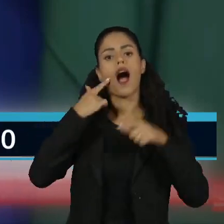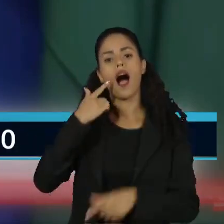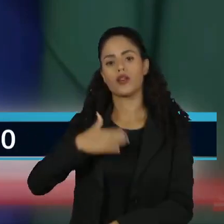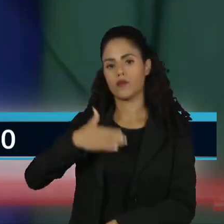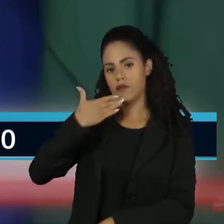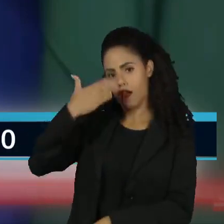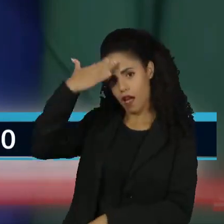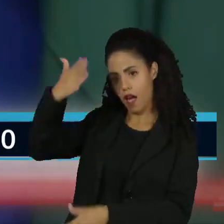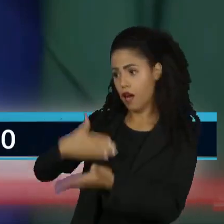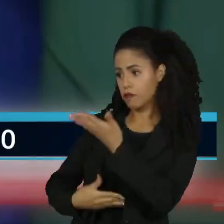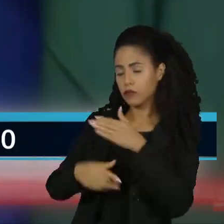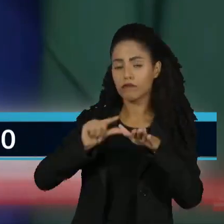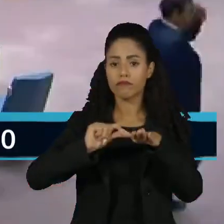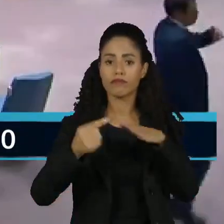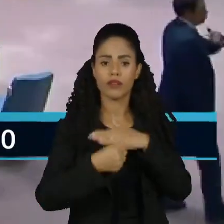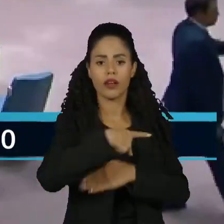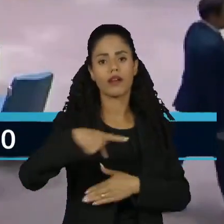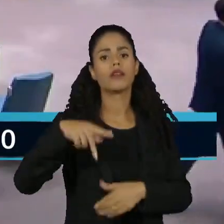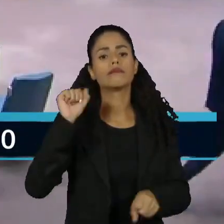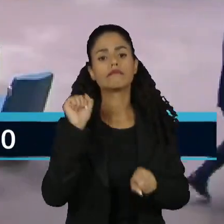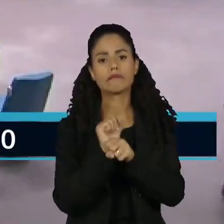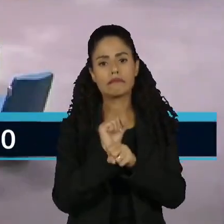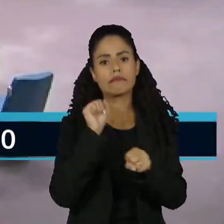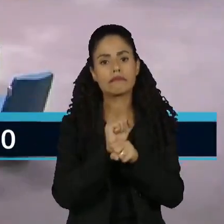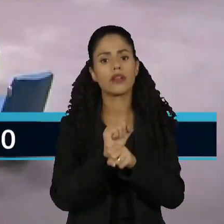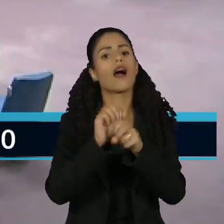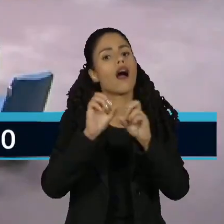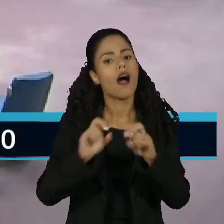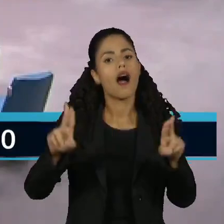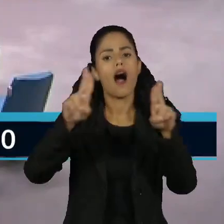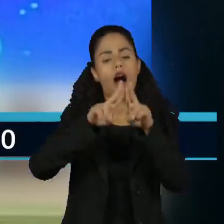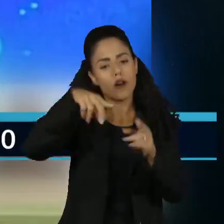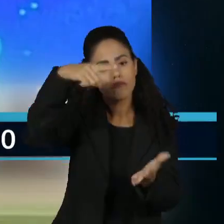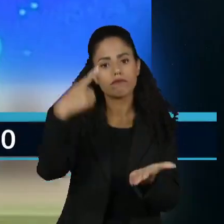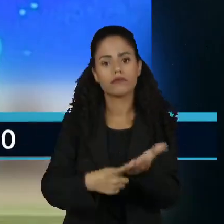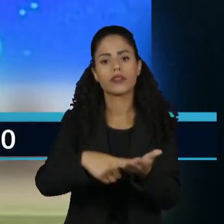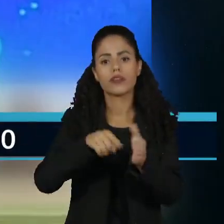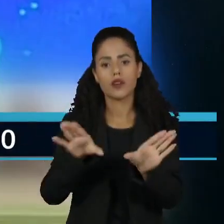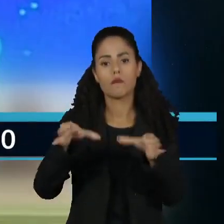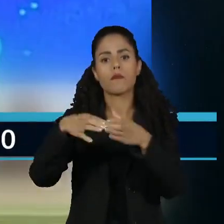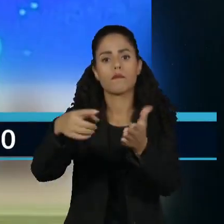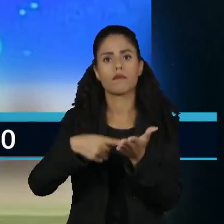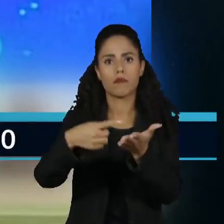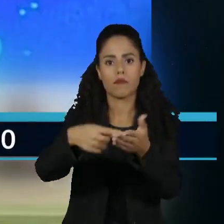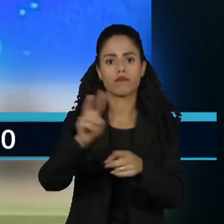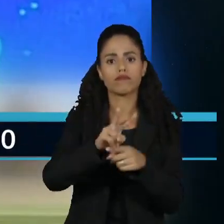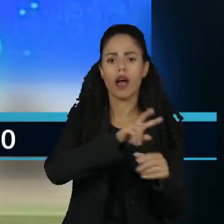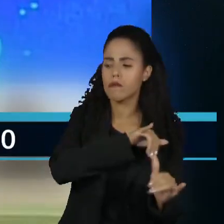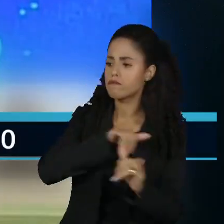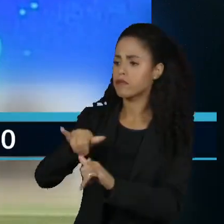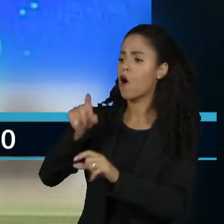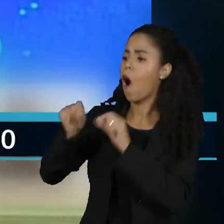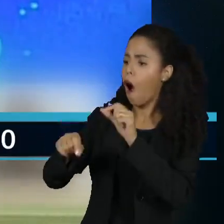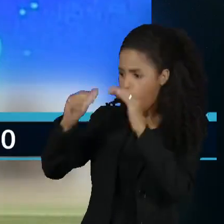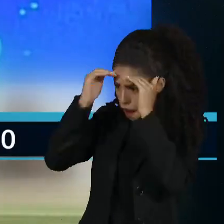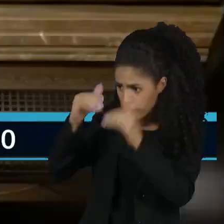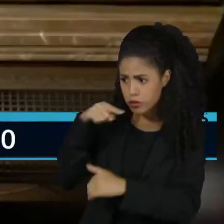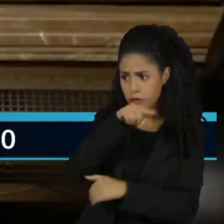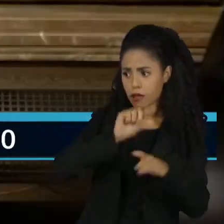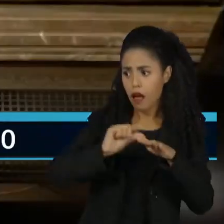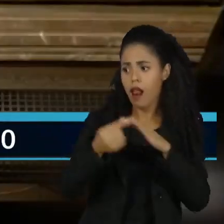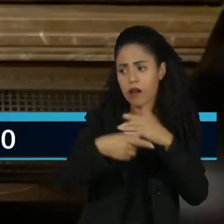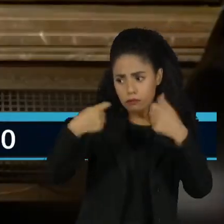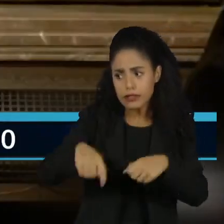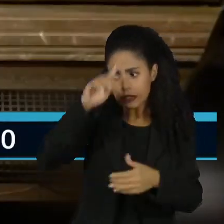presidente da Guiana disse esperar que o Conselho de Segurança dê um forte recado à Venezuela para que respeite as determinações do